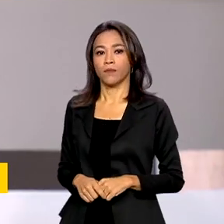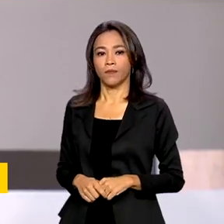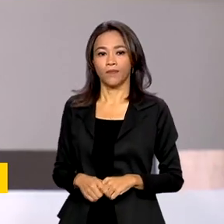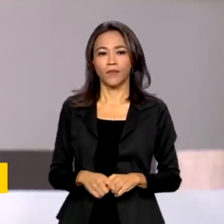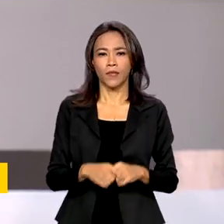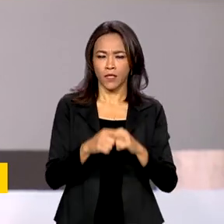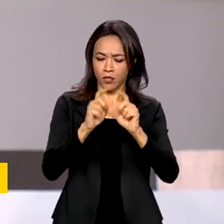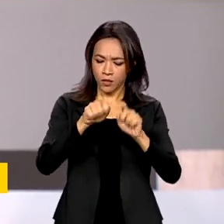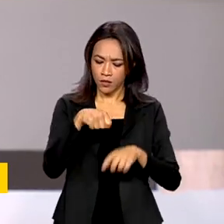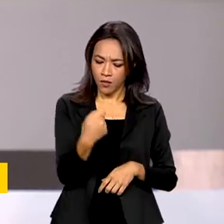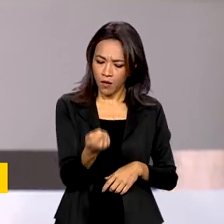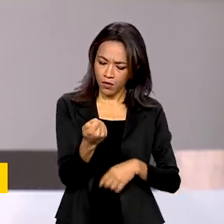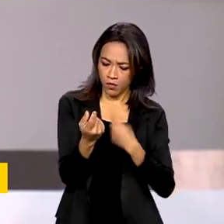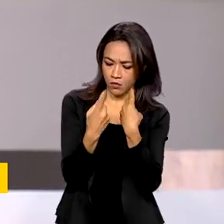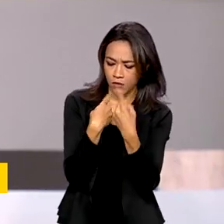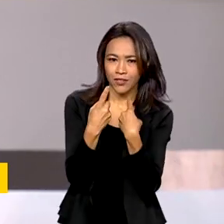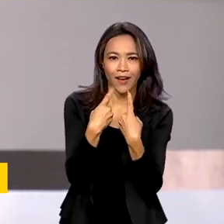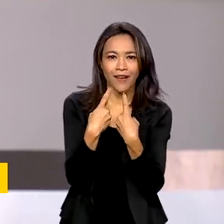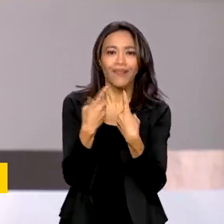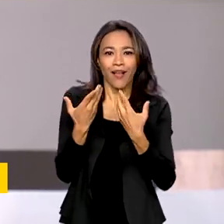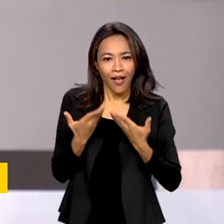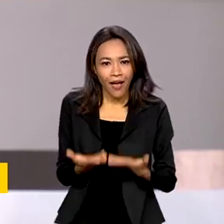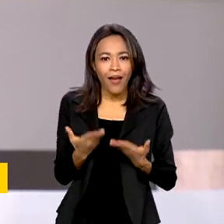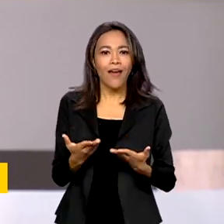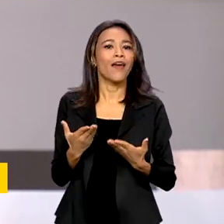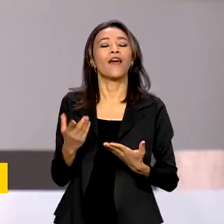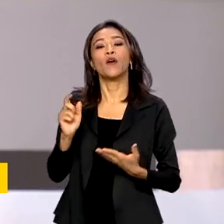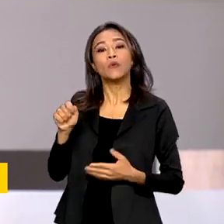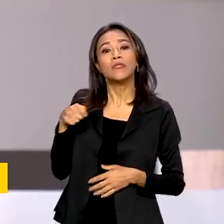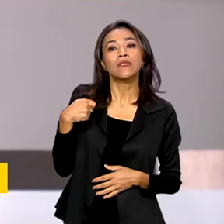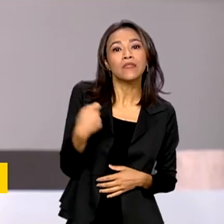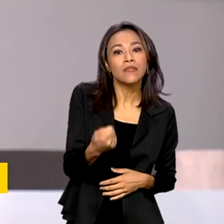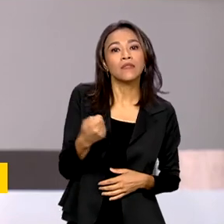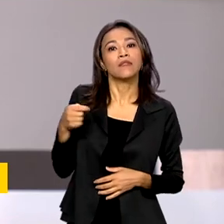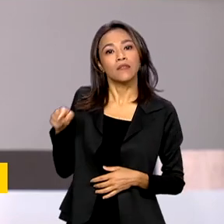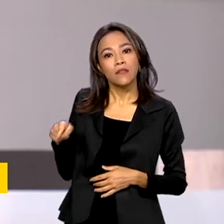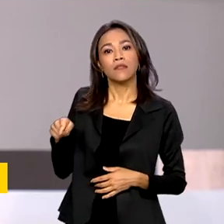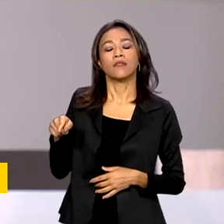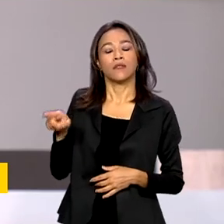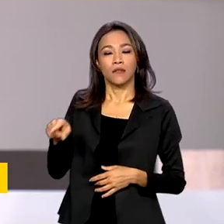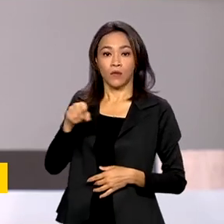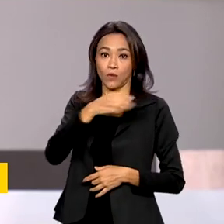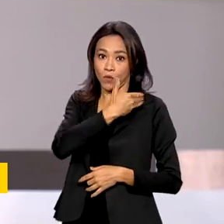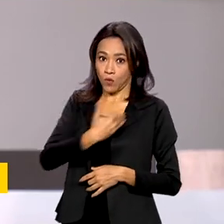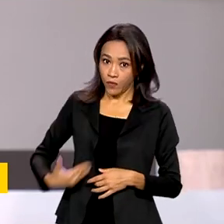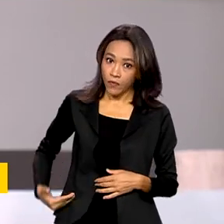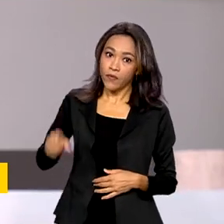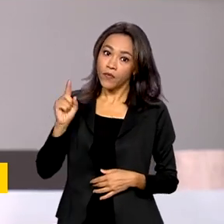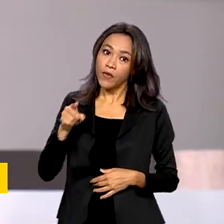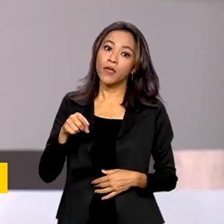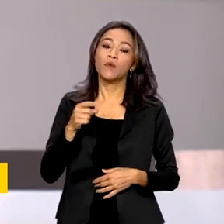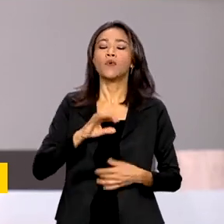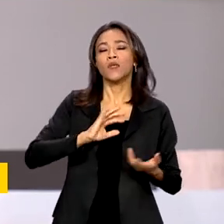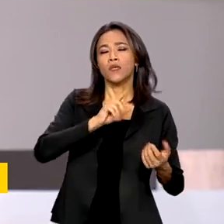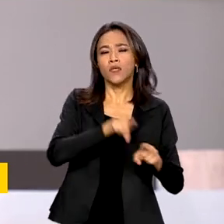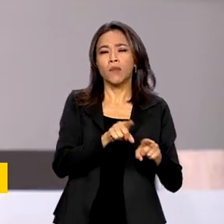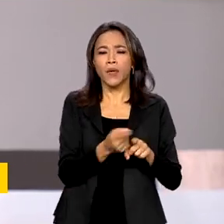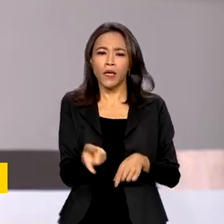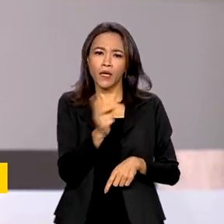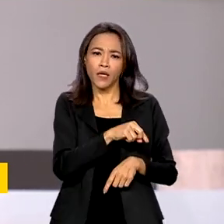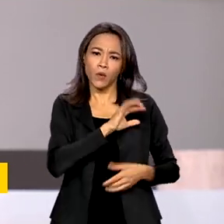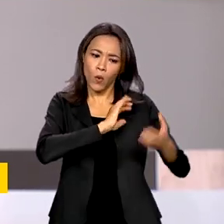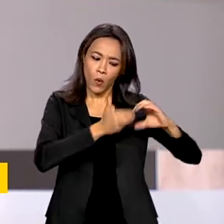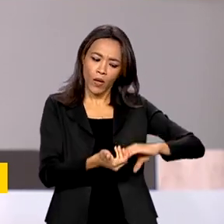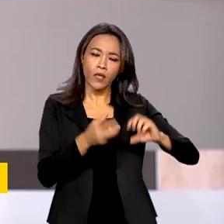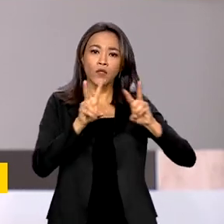Diálogo. Esta é a palavra de ordem entre o governo e o Congresso para reverter as mudanças feitas na medida provisória